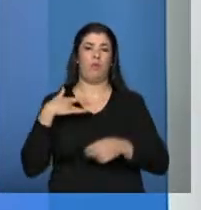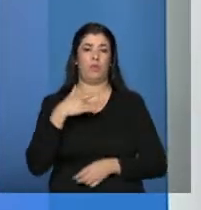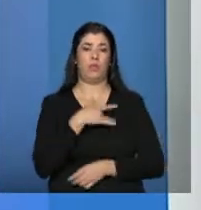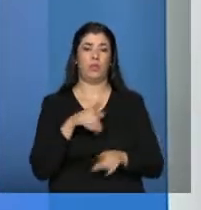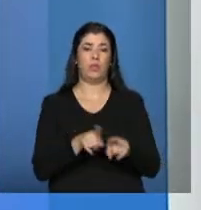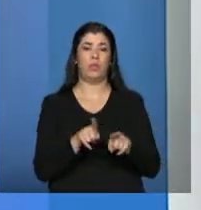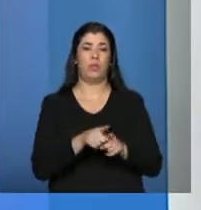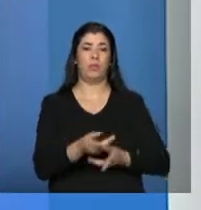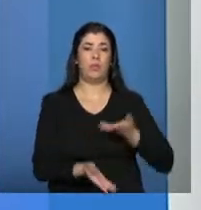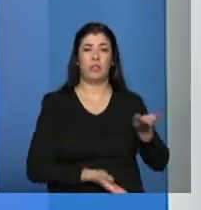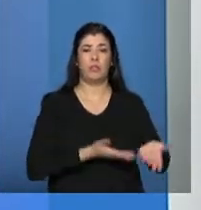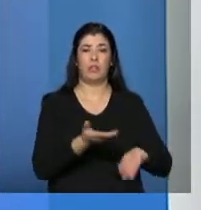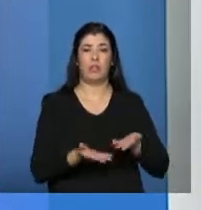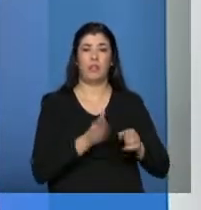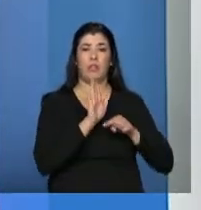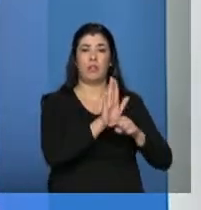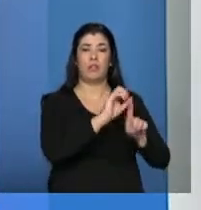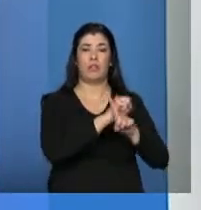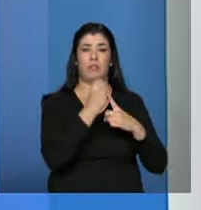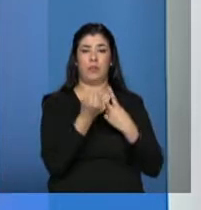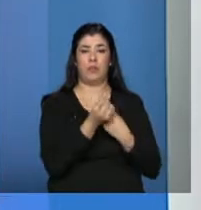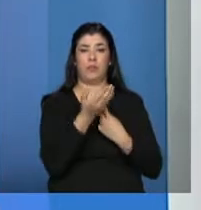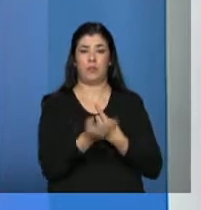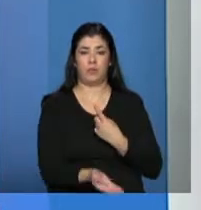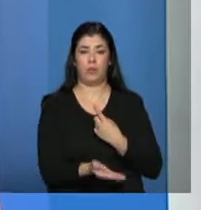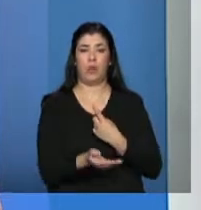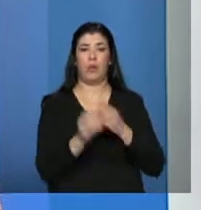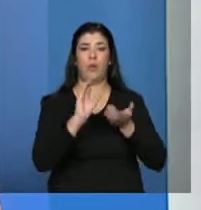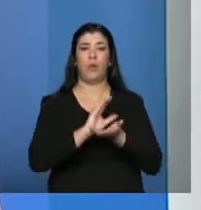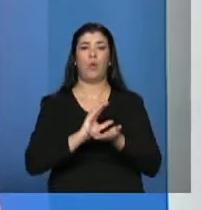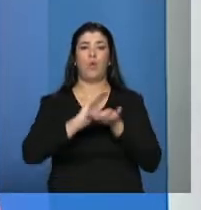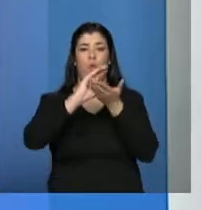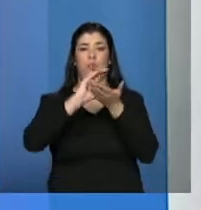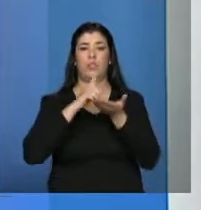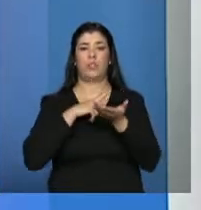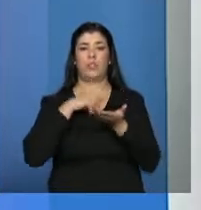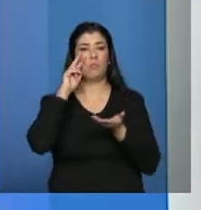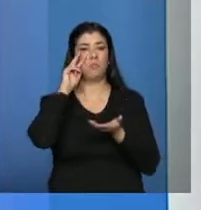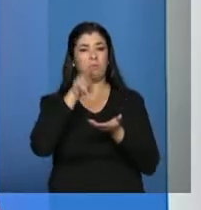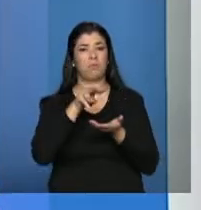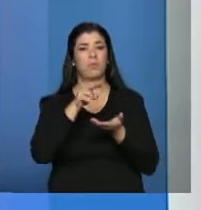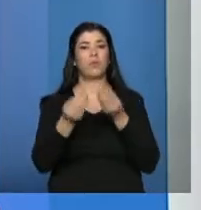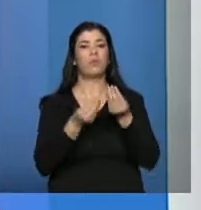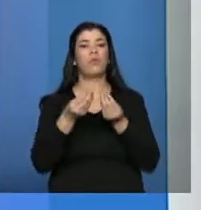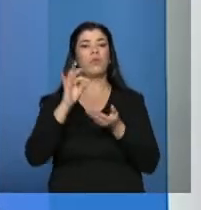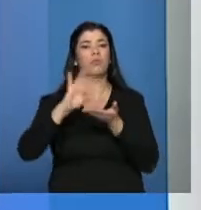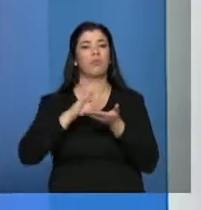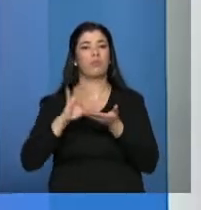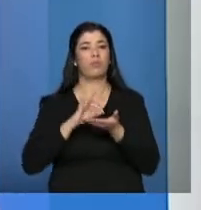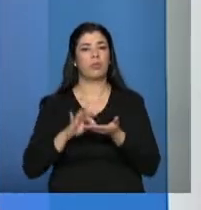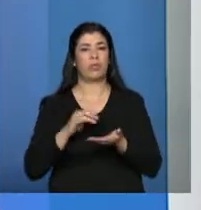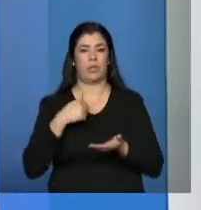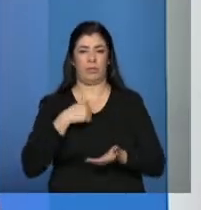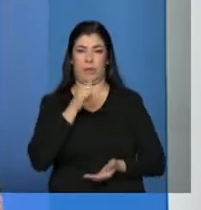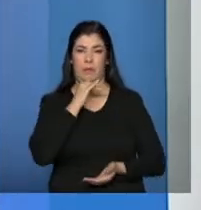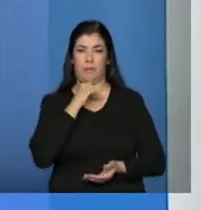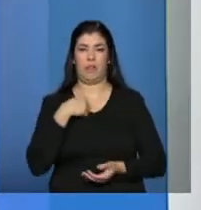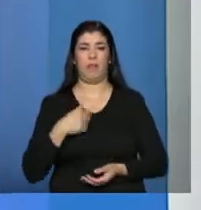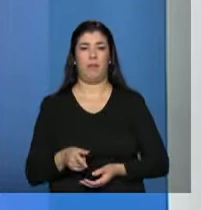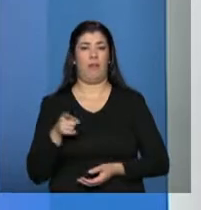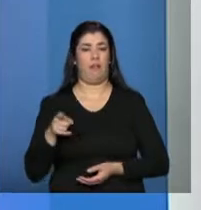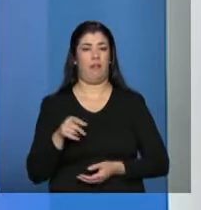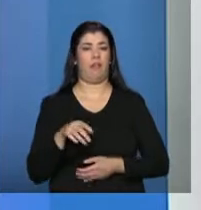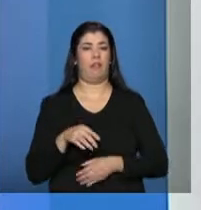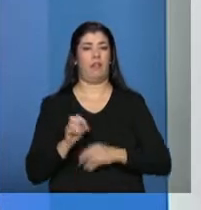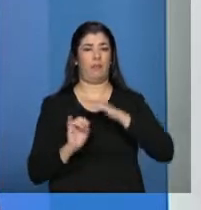serviços de assistência social, os conselhos estão muito atentos. Então, ela pode se inscrever, se eu sou uma entidade que a minha